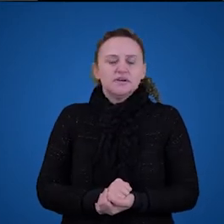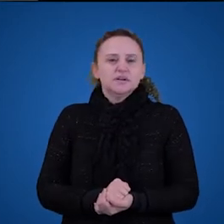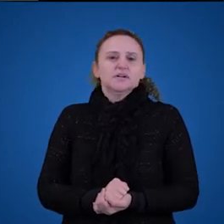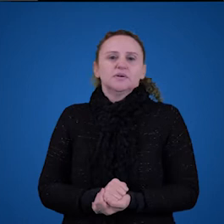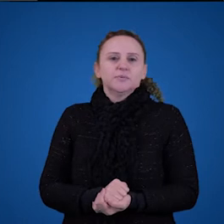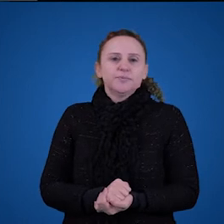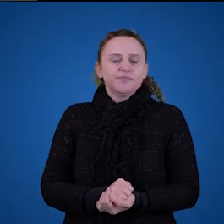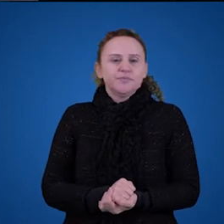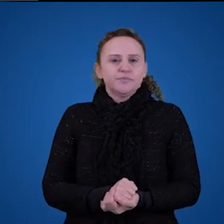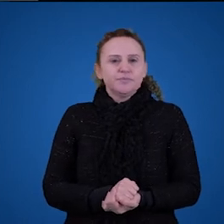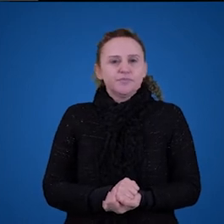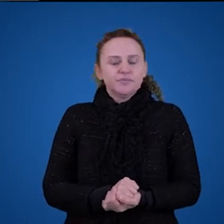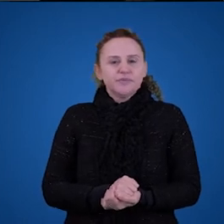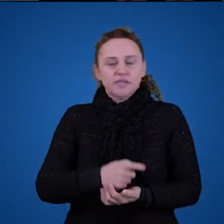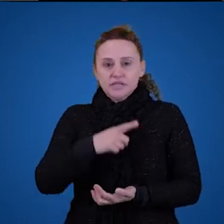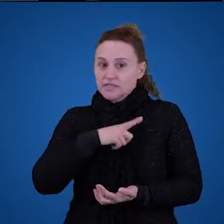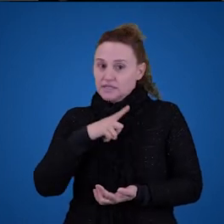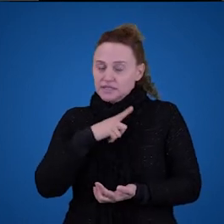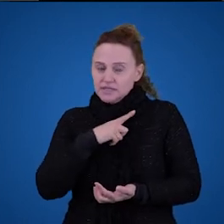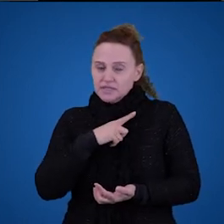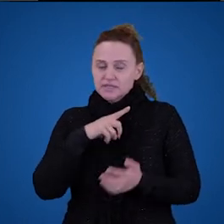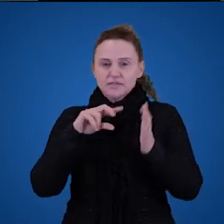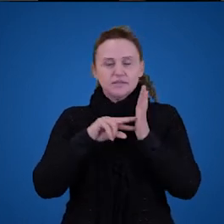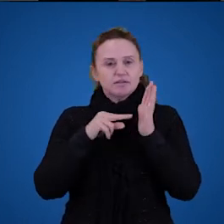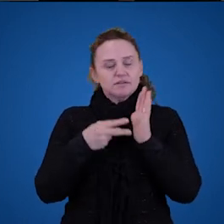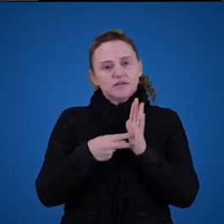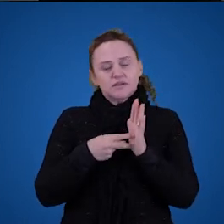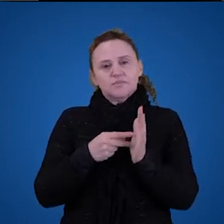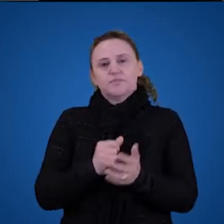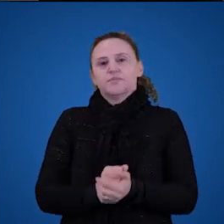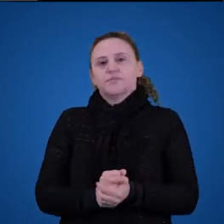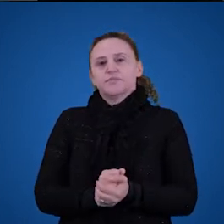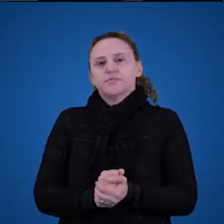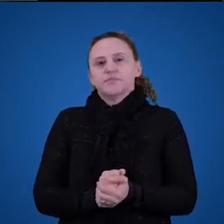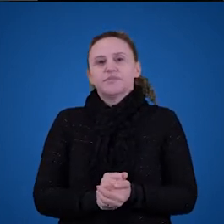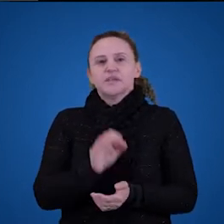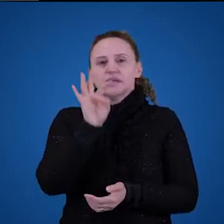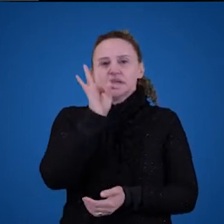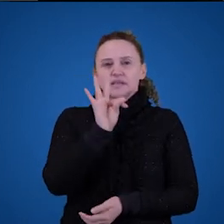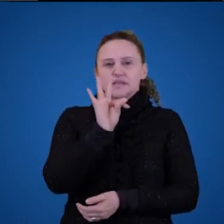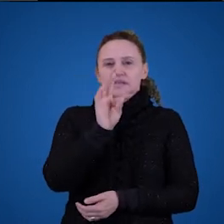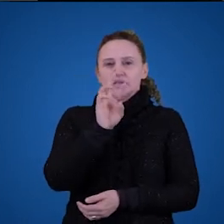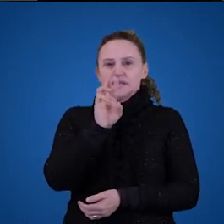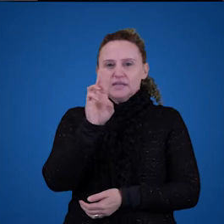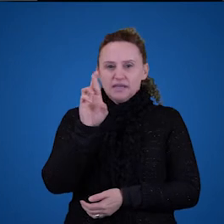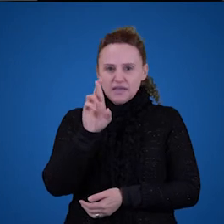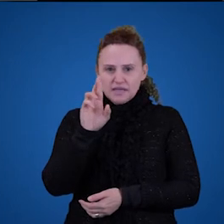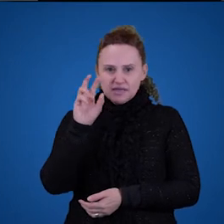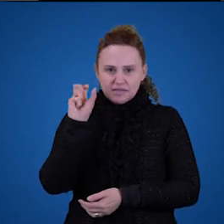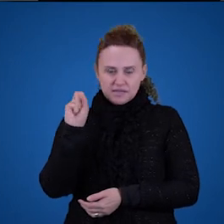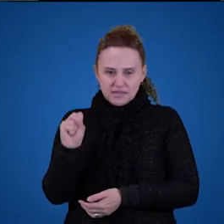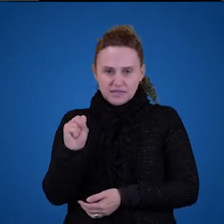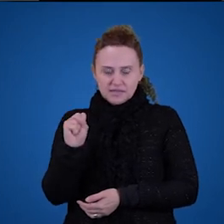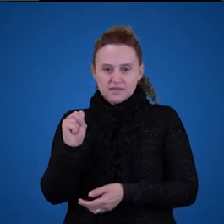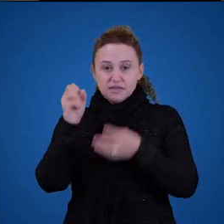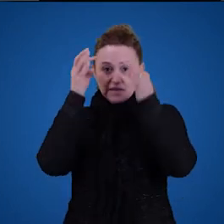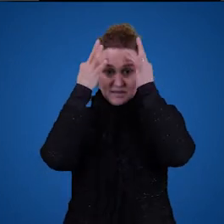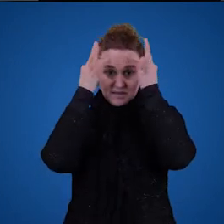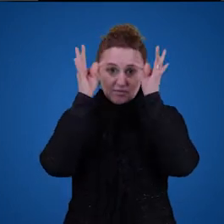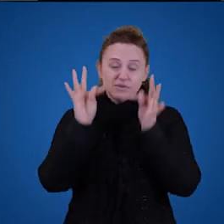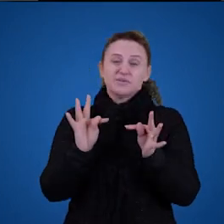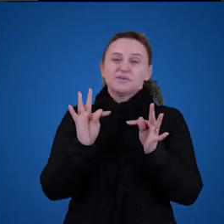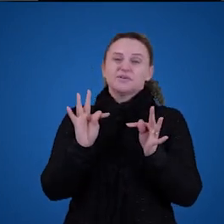formular a teoria referencial do significado ou a TRS da seguinte maneira. A TRS é a teoria segundo a qual as palavras